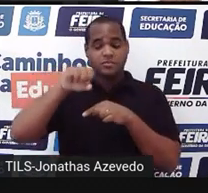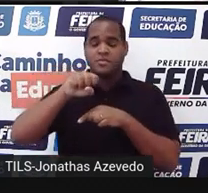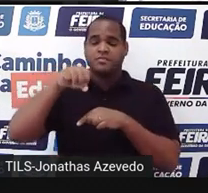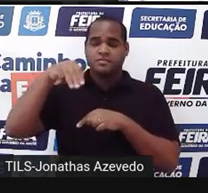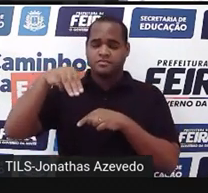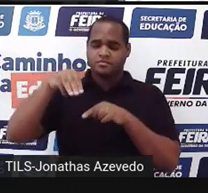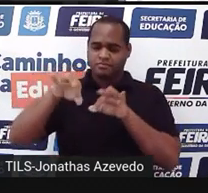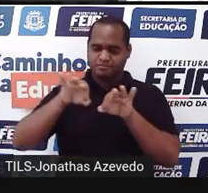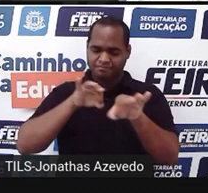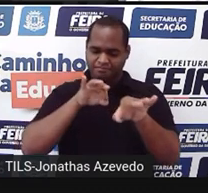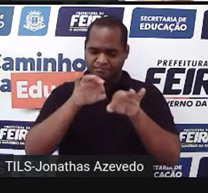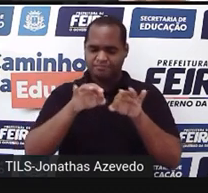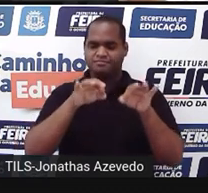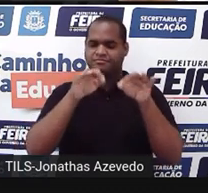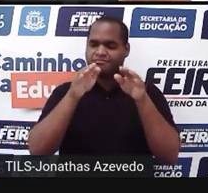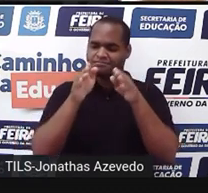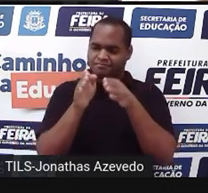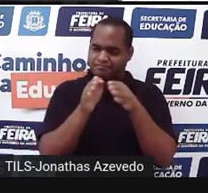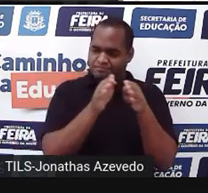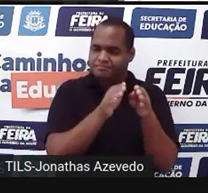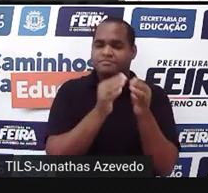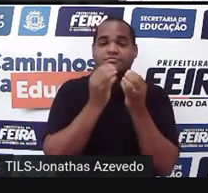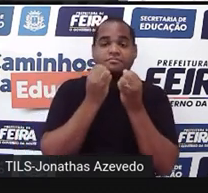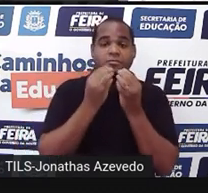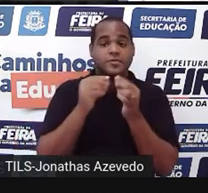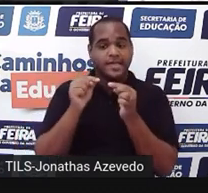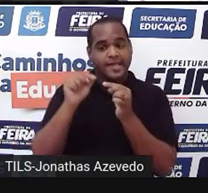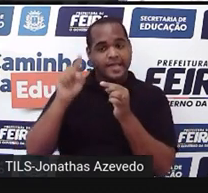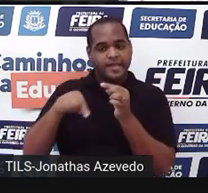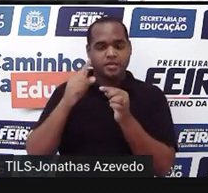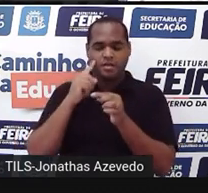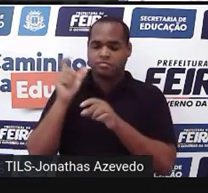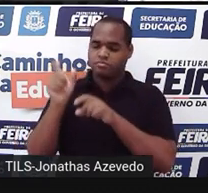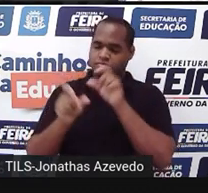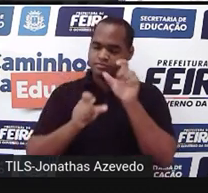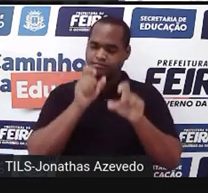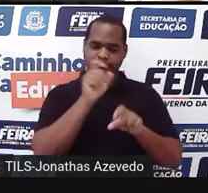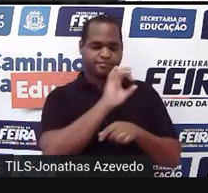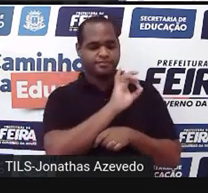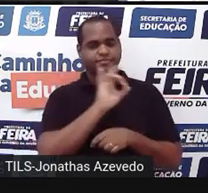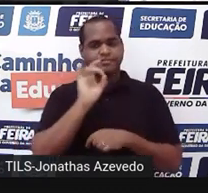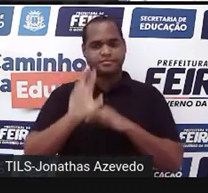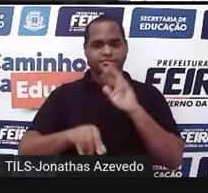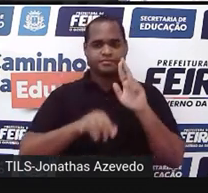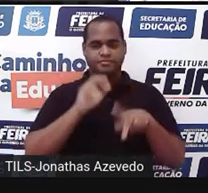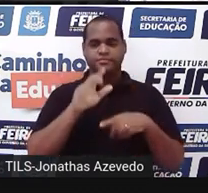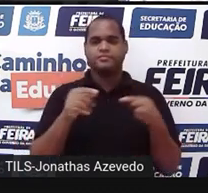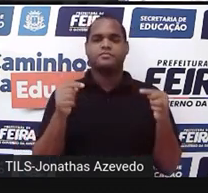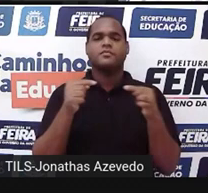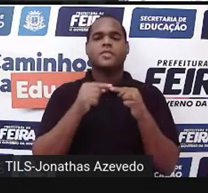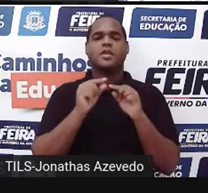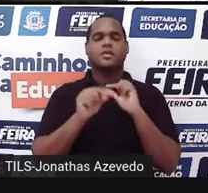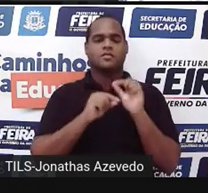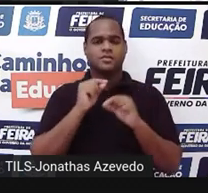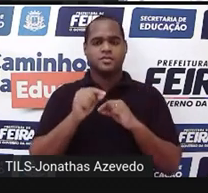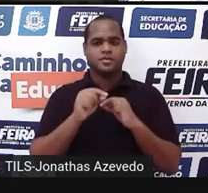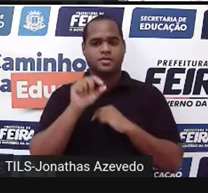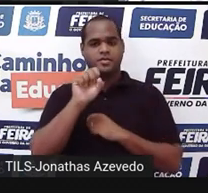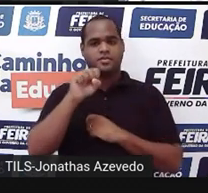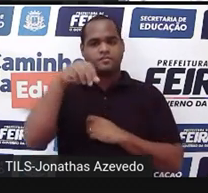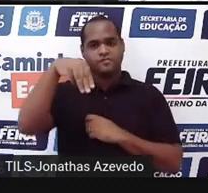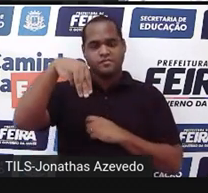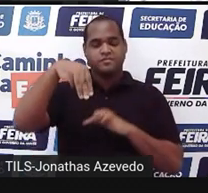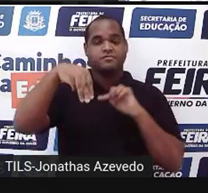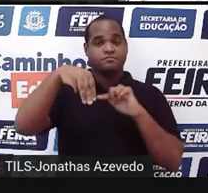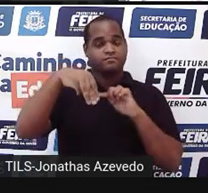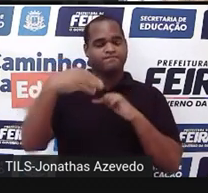a gente precisa, né? Ter aí um tipo de medida para cada coisa, né? Isso é o que a gente chama de sistema de